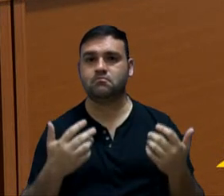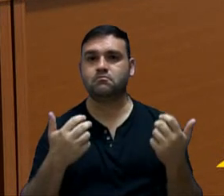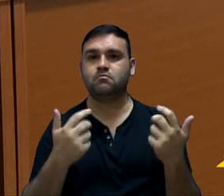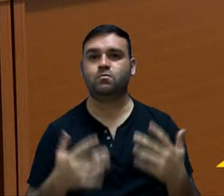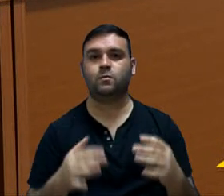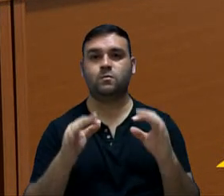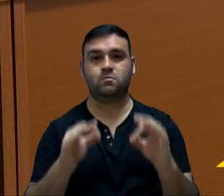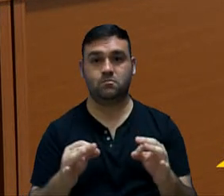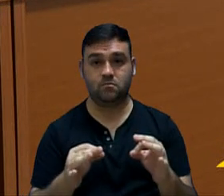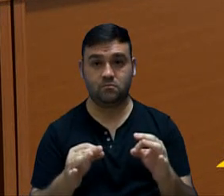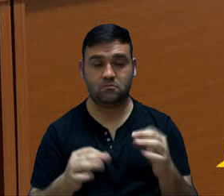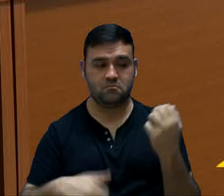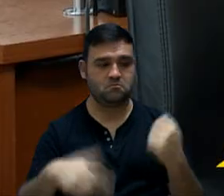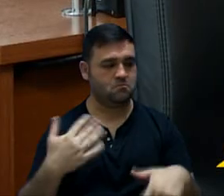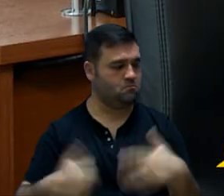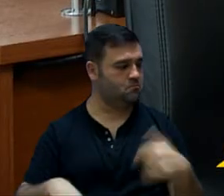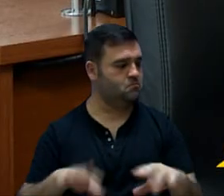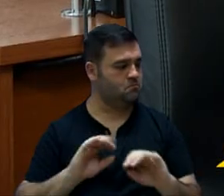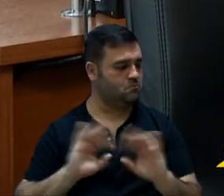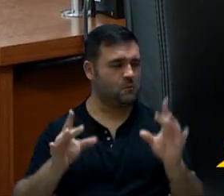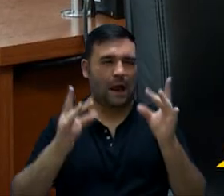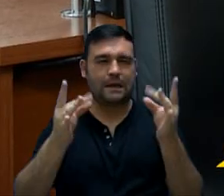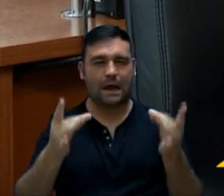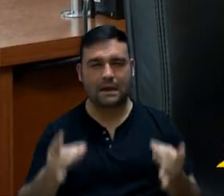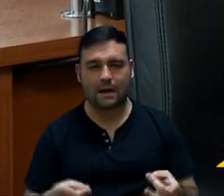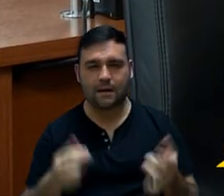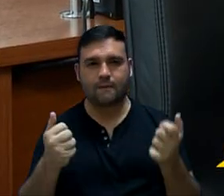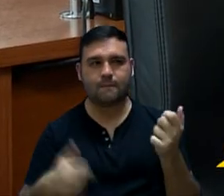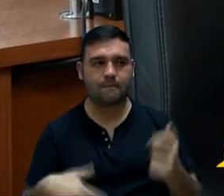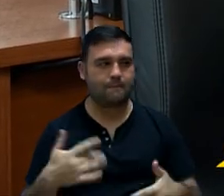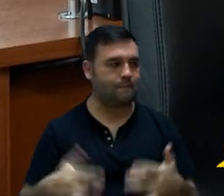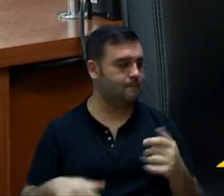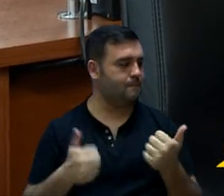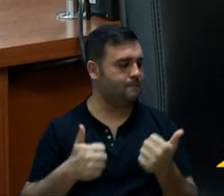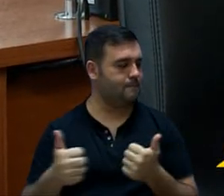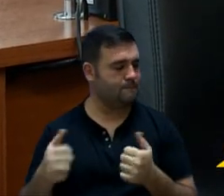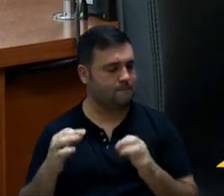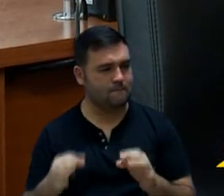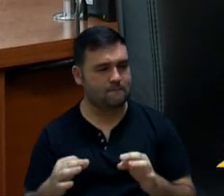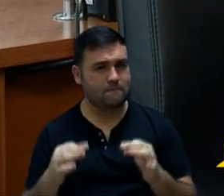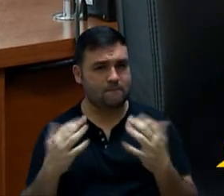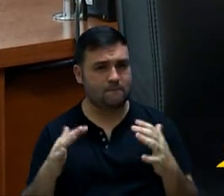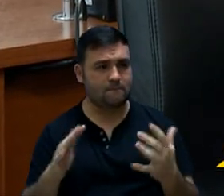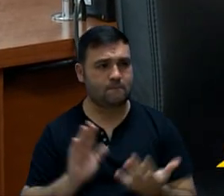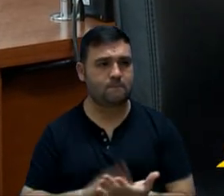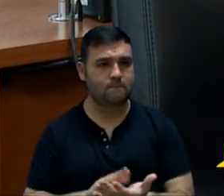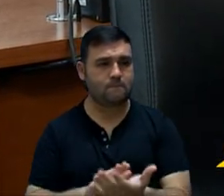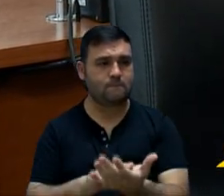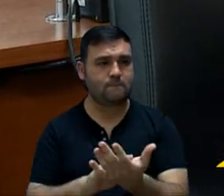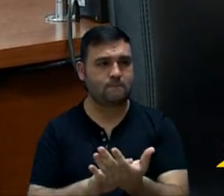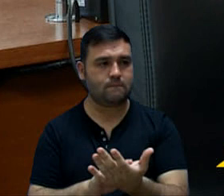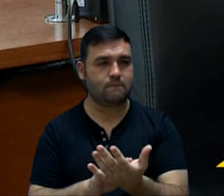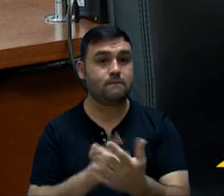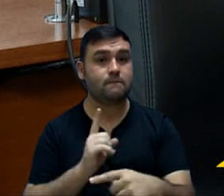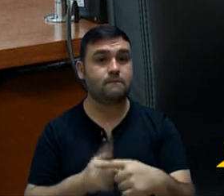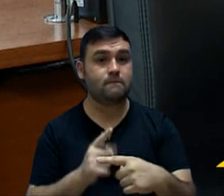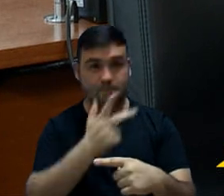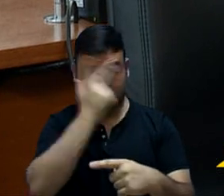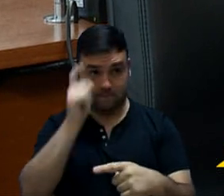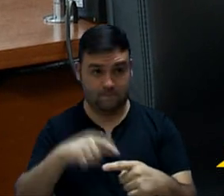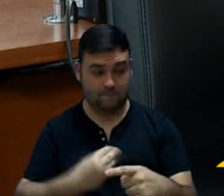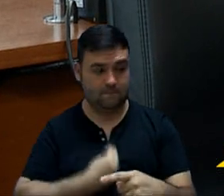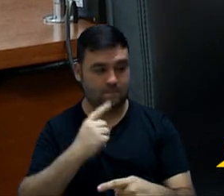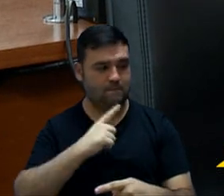detalhada a apresentação. Parabenizá-lo para quem está em